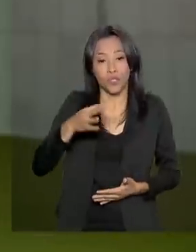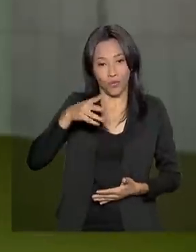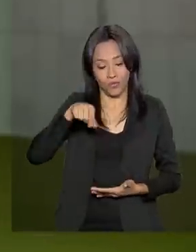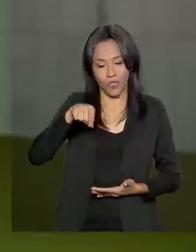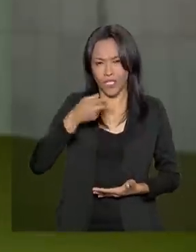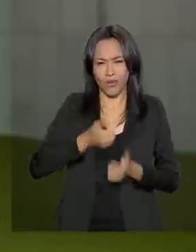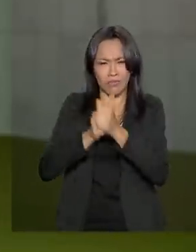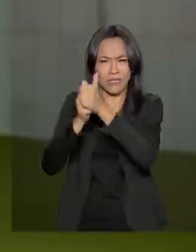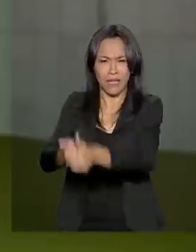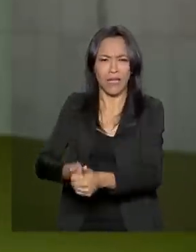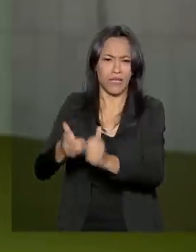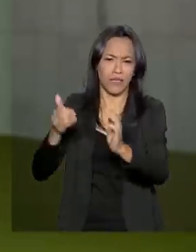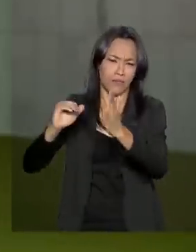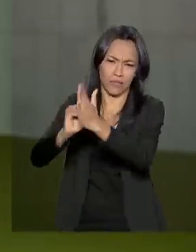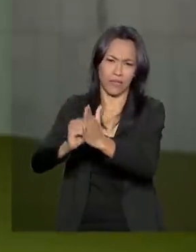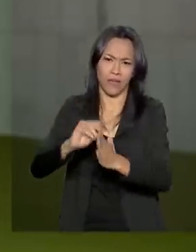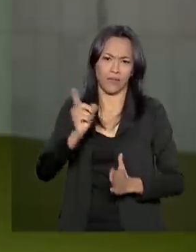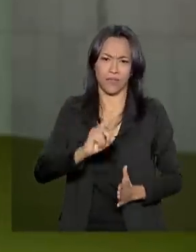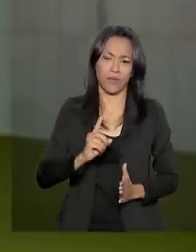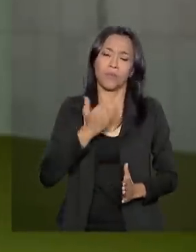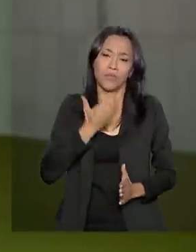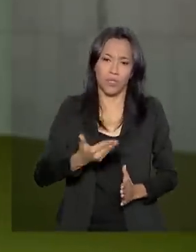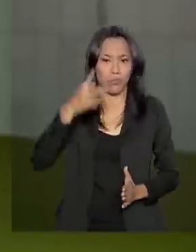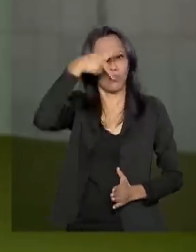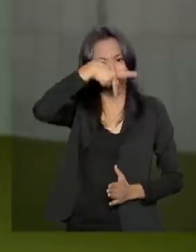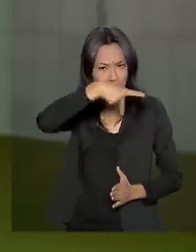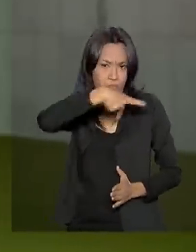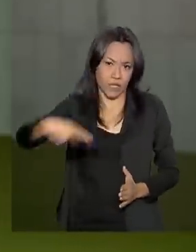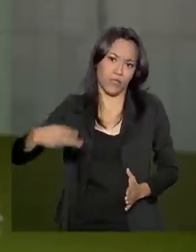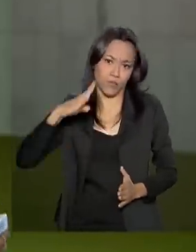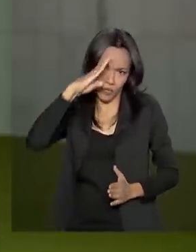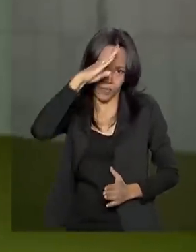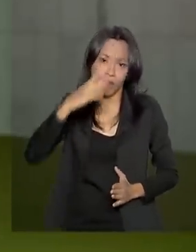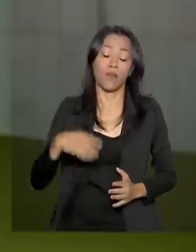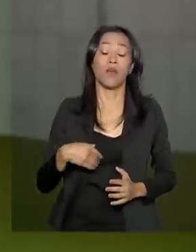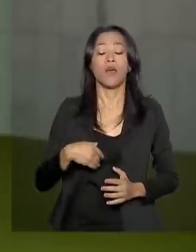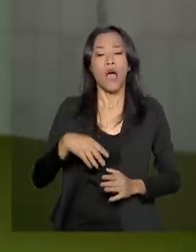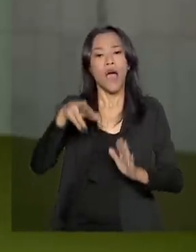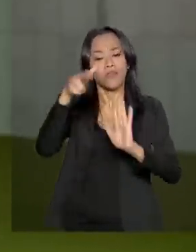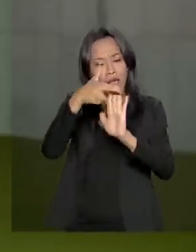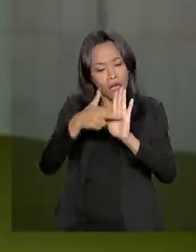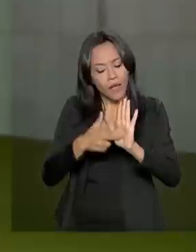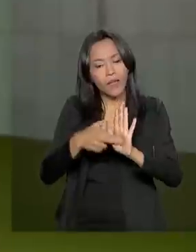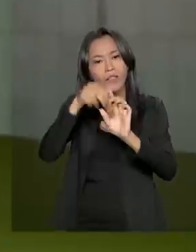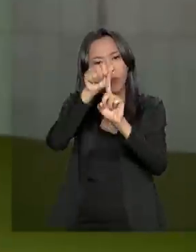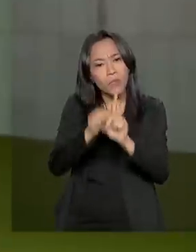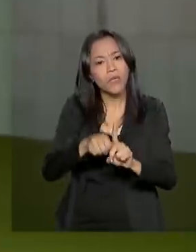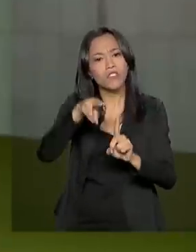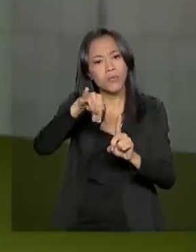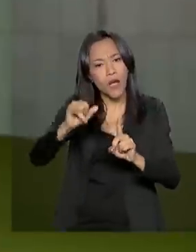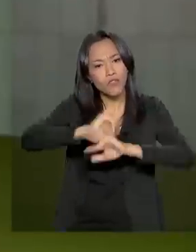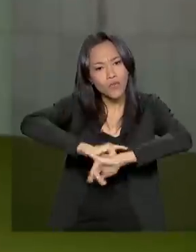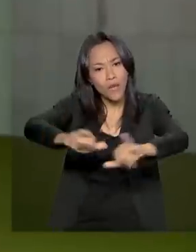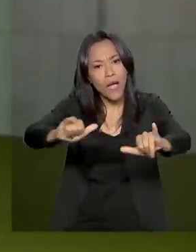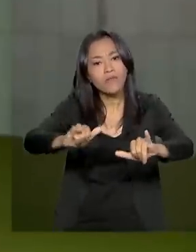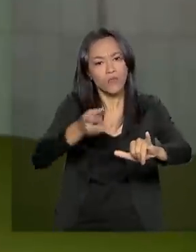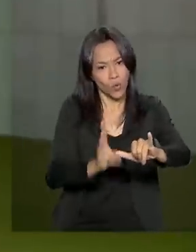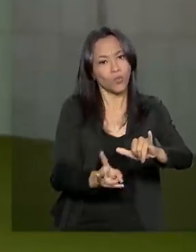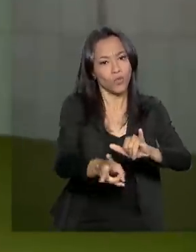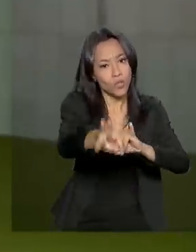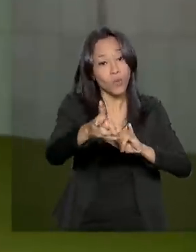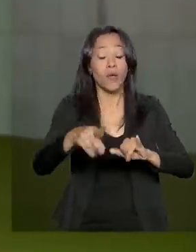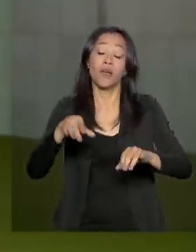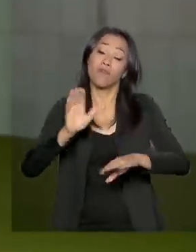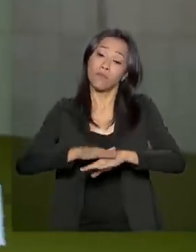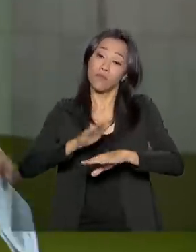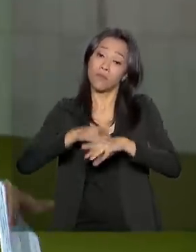mantenha aí a validade desse decreto. Eu lembro que as regras anunciadas em maio continuam valendo até que o Congresso tome, então, uma decisão